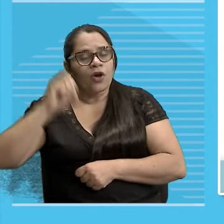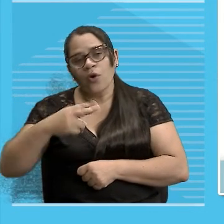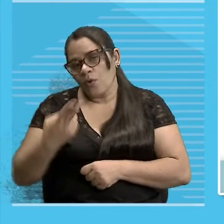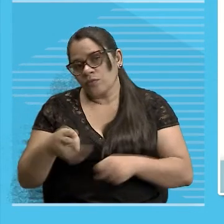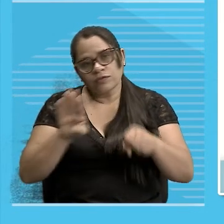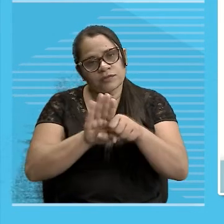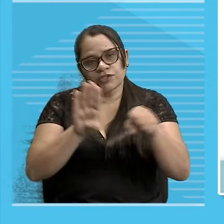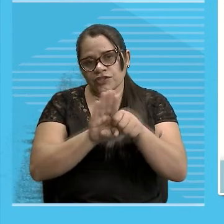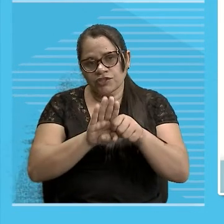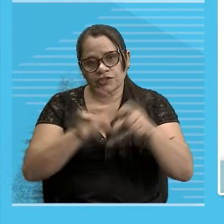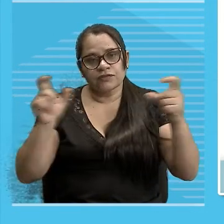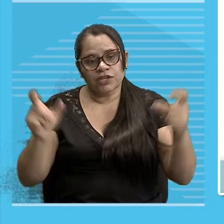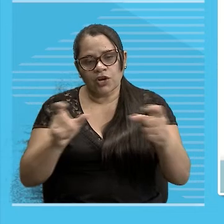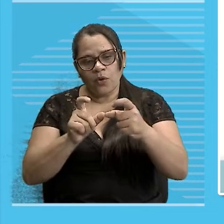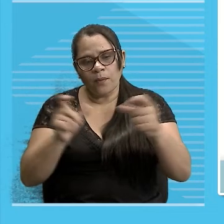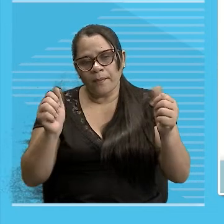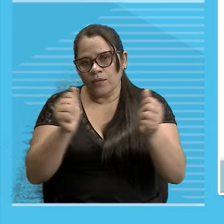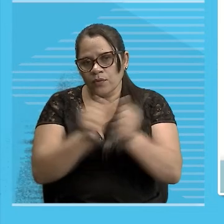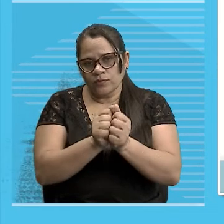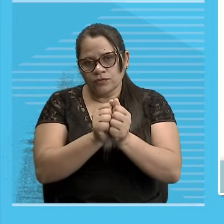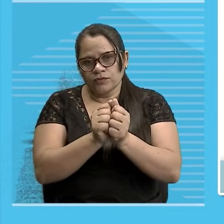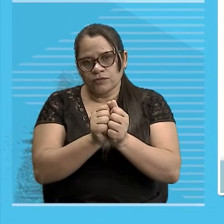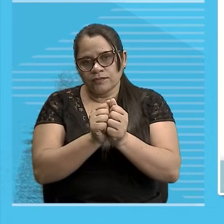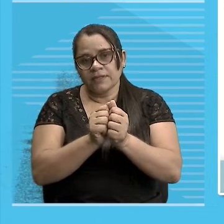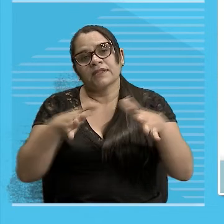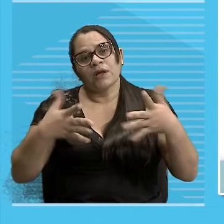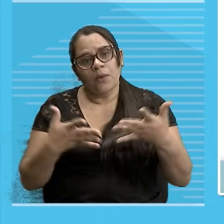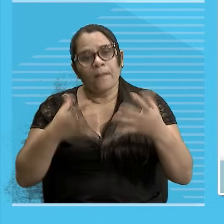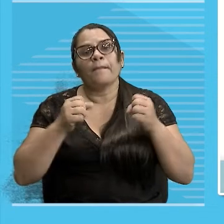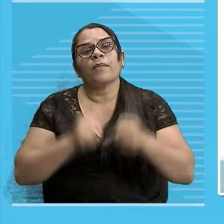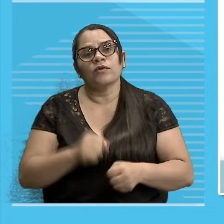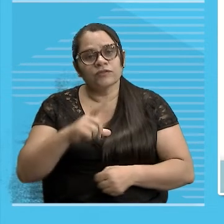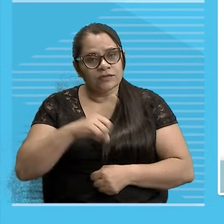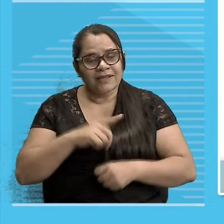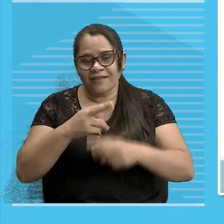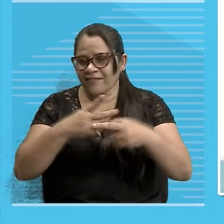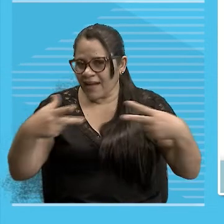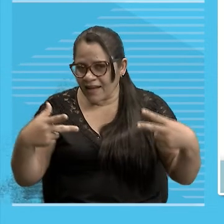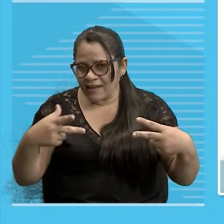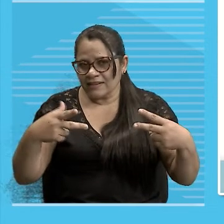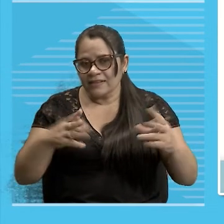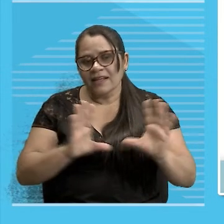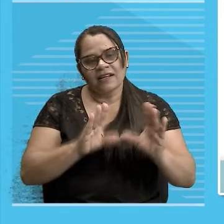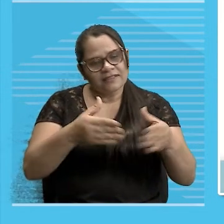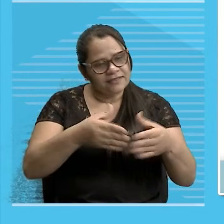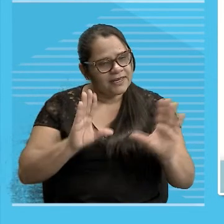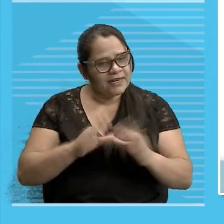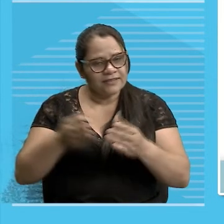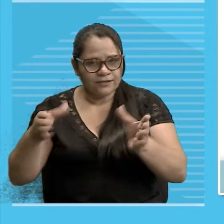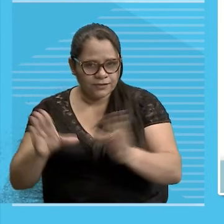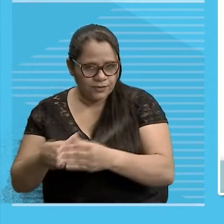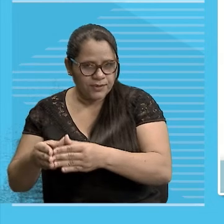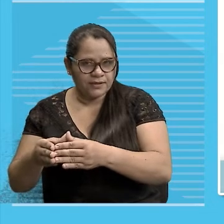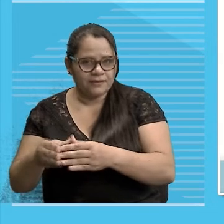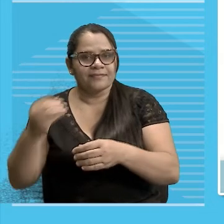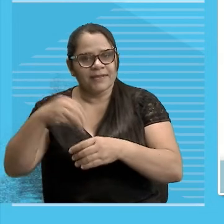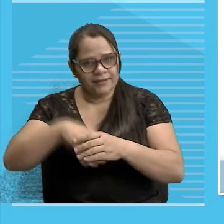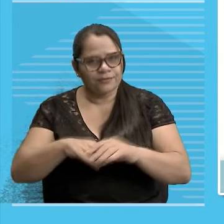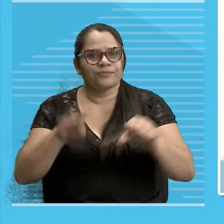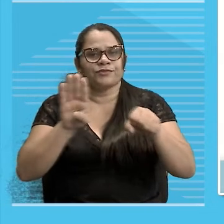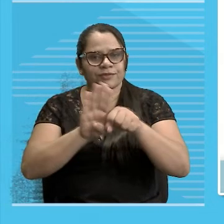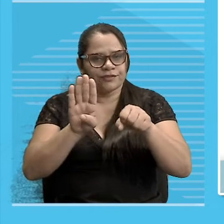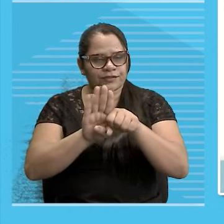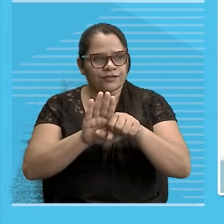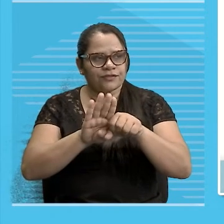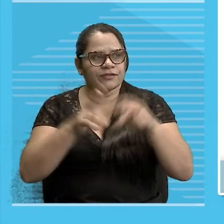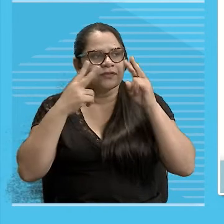Entende Então posso ter Mais de uma Classificação Dentro do substantivo Mas aqui O que